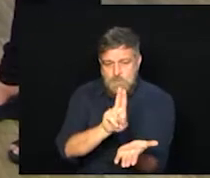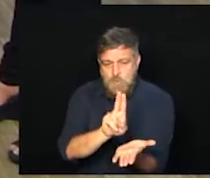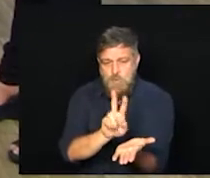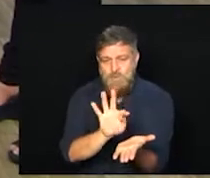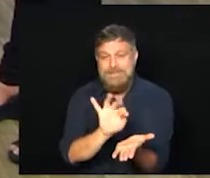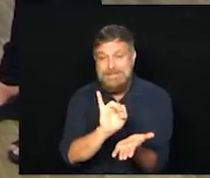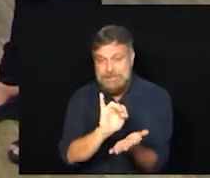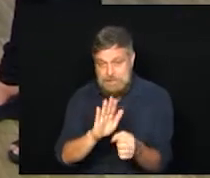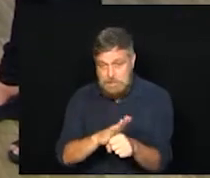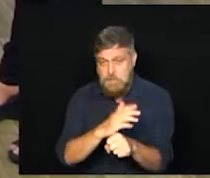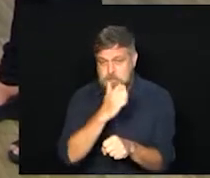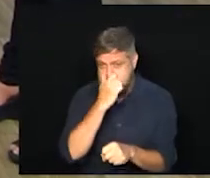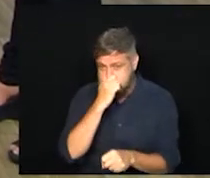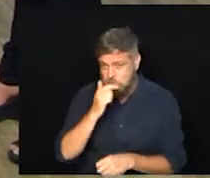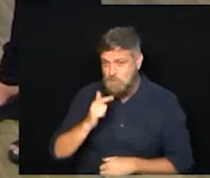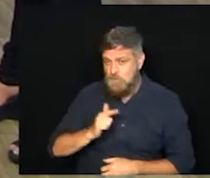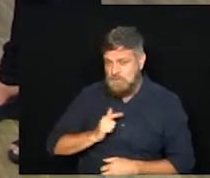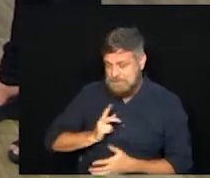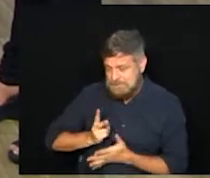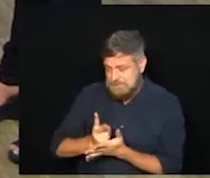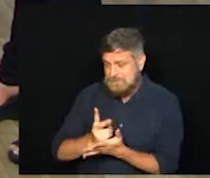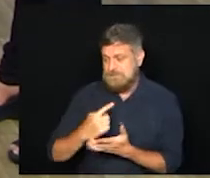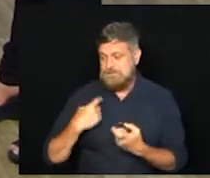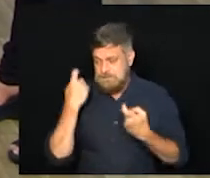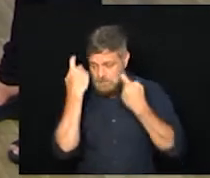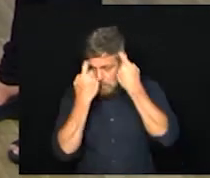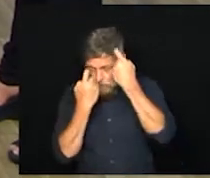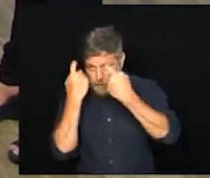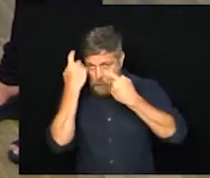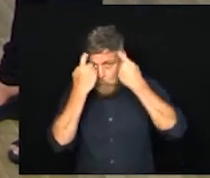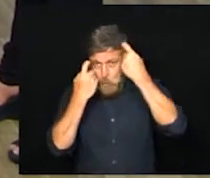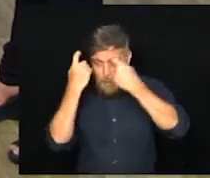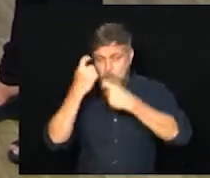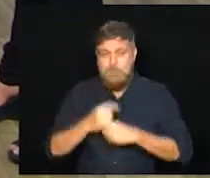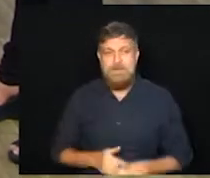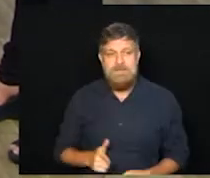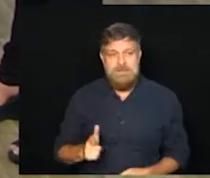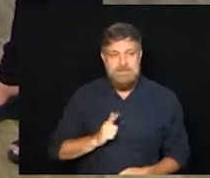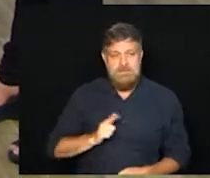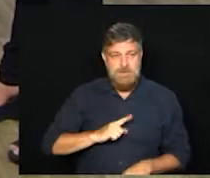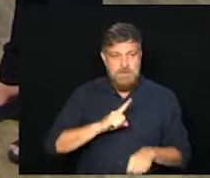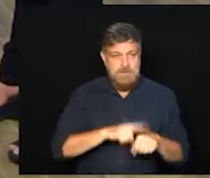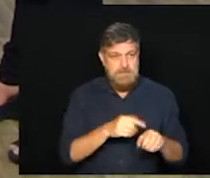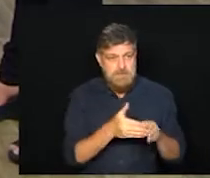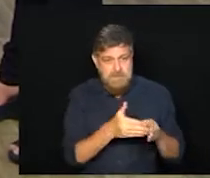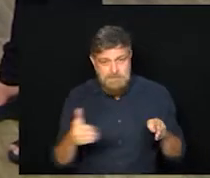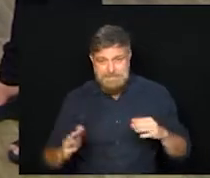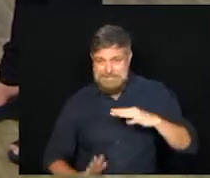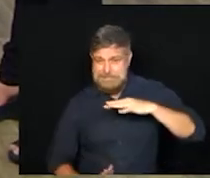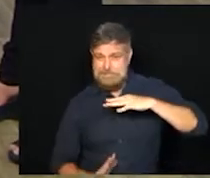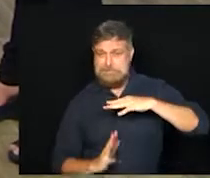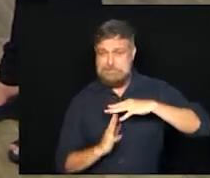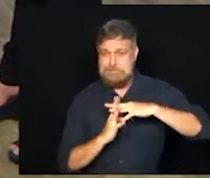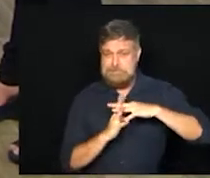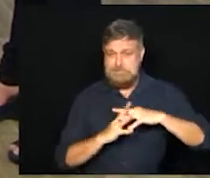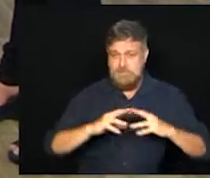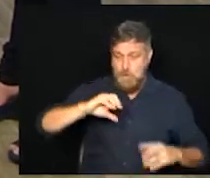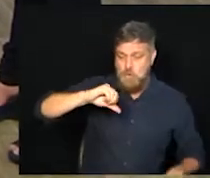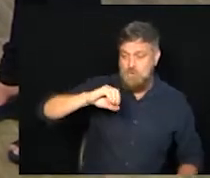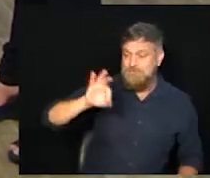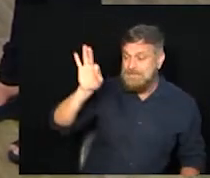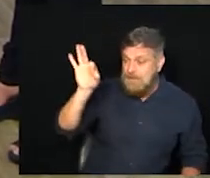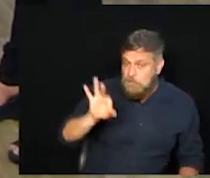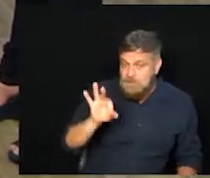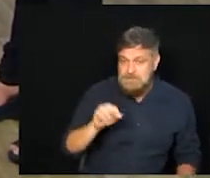cidade de Campinas, é algo que sempre nos preocupa, a gente durante um bom tempo ficou acima dos 90%, Na